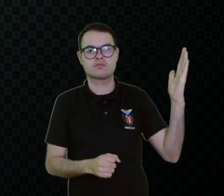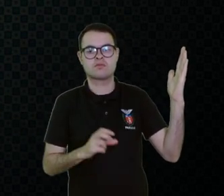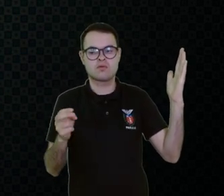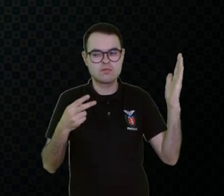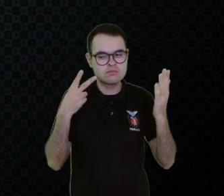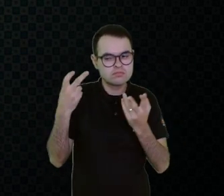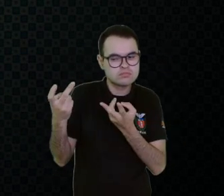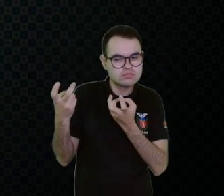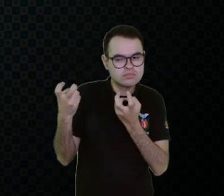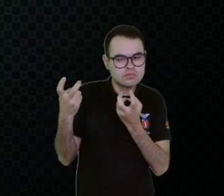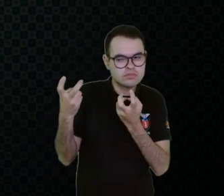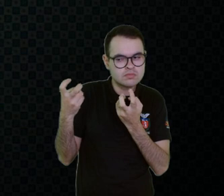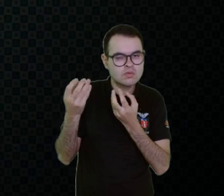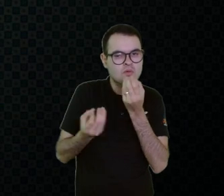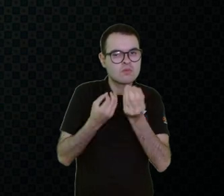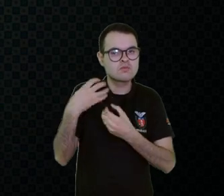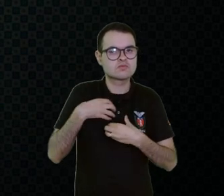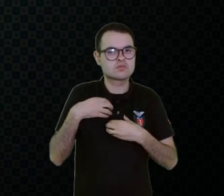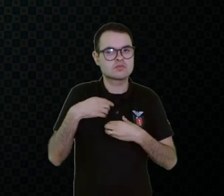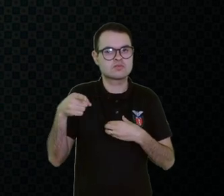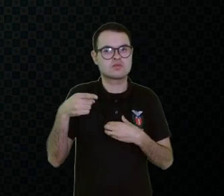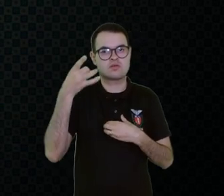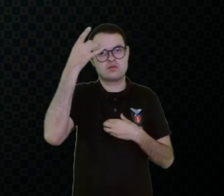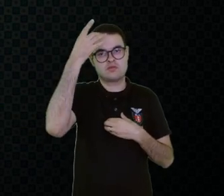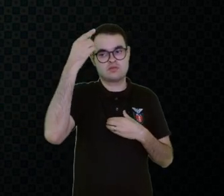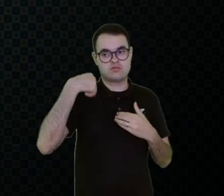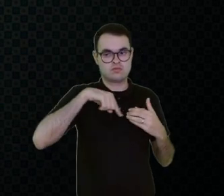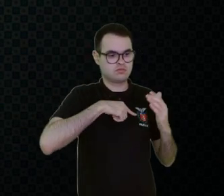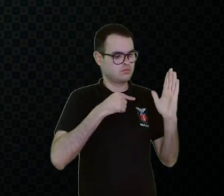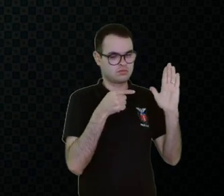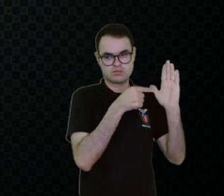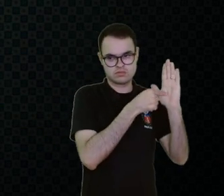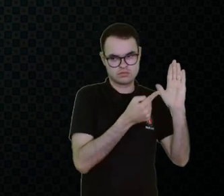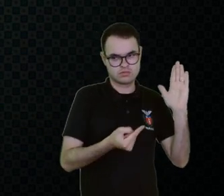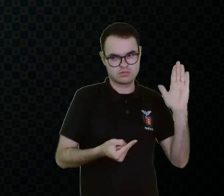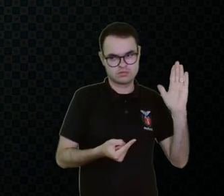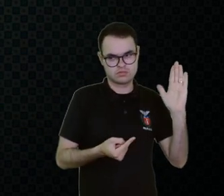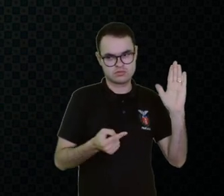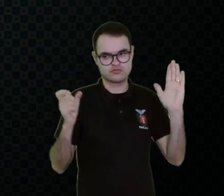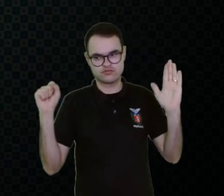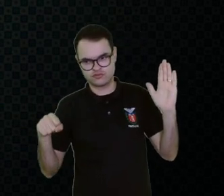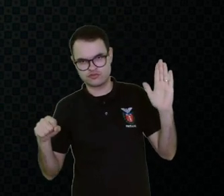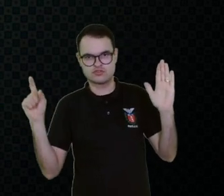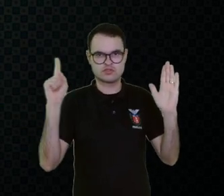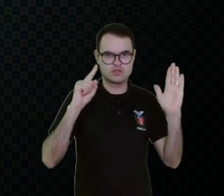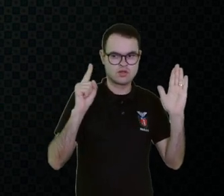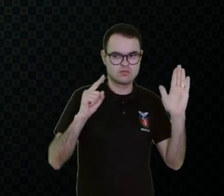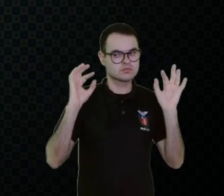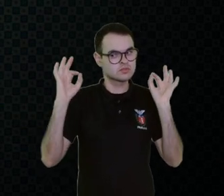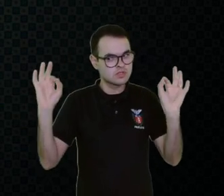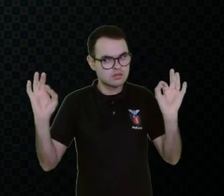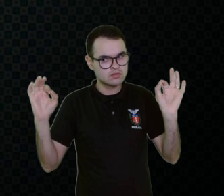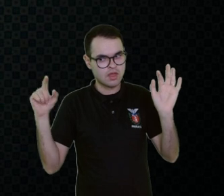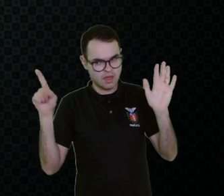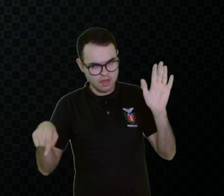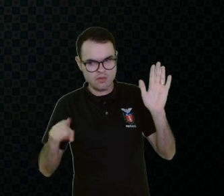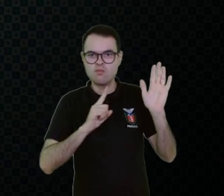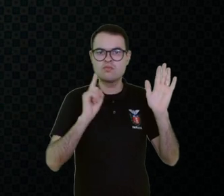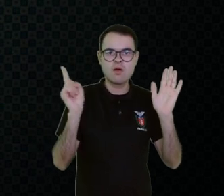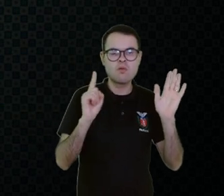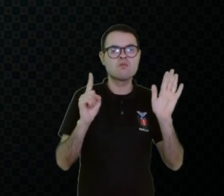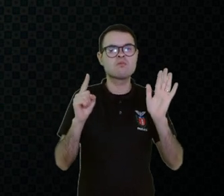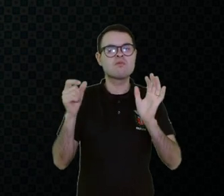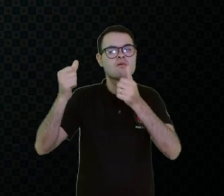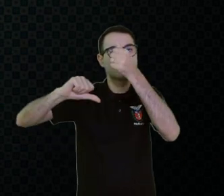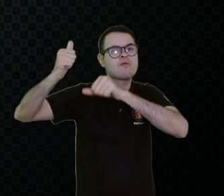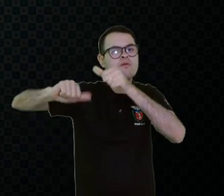o facilitador de comunicação pode apontar e a gente pode colocar dois símbolos de sim e não, para ter certeza que foi aquilo, que